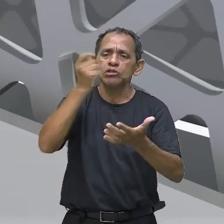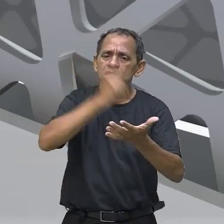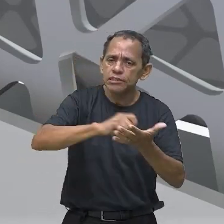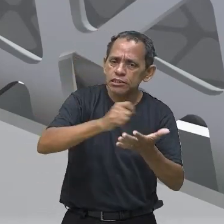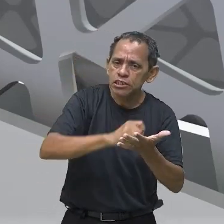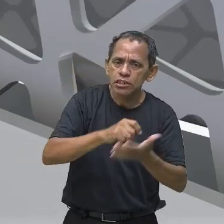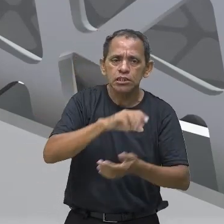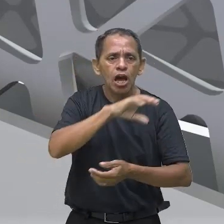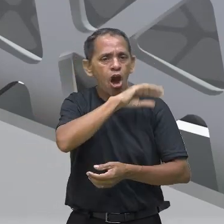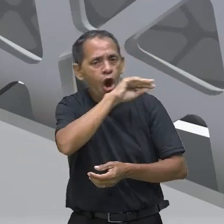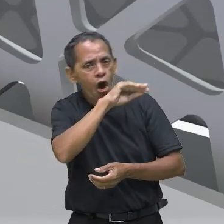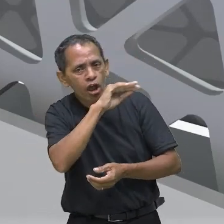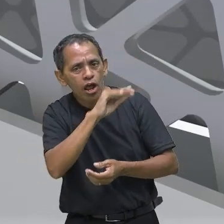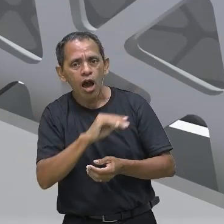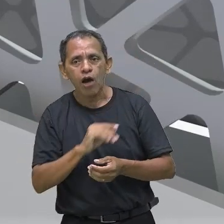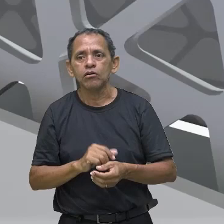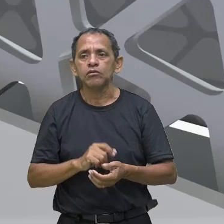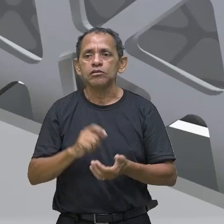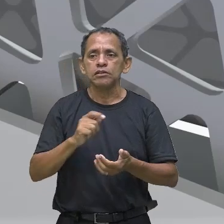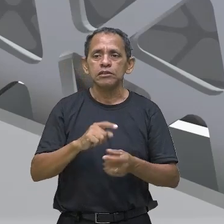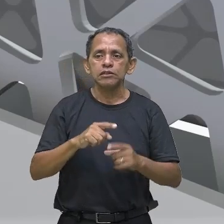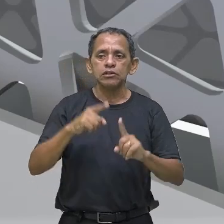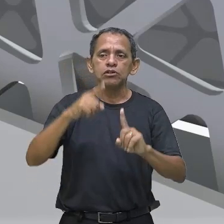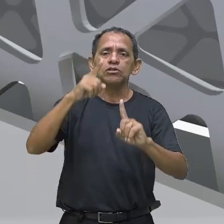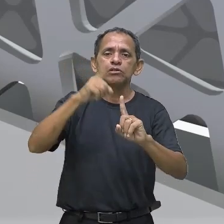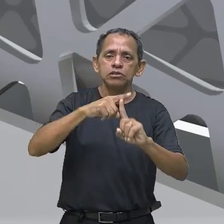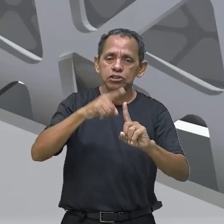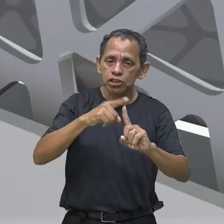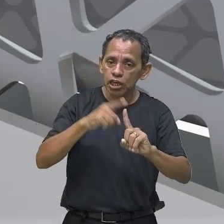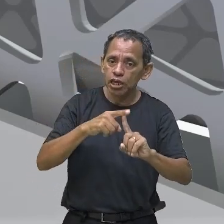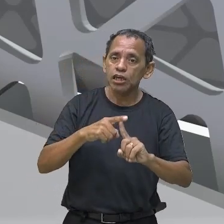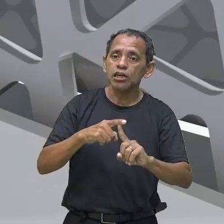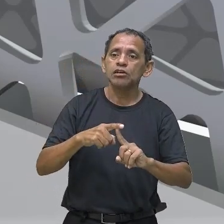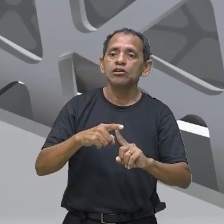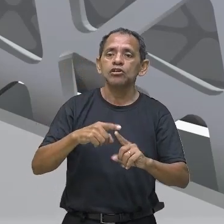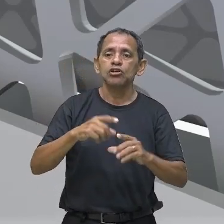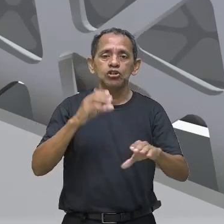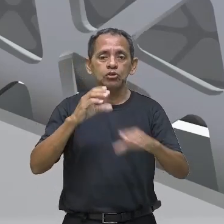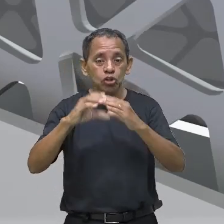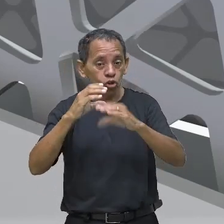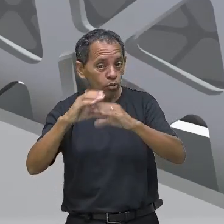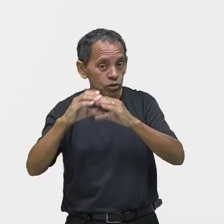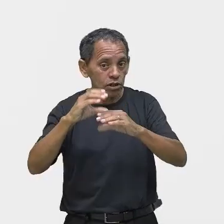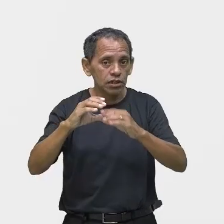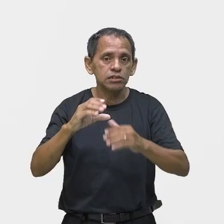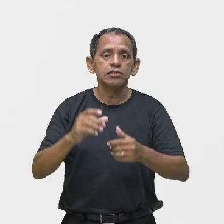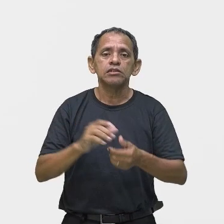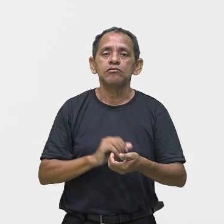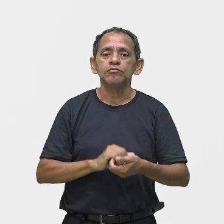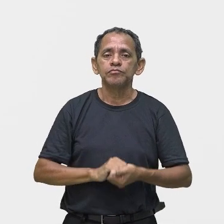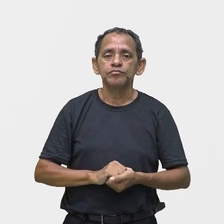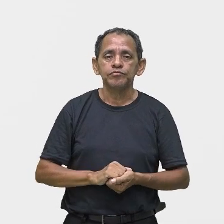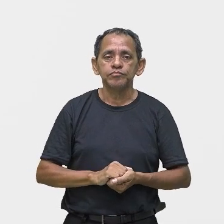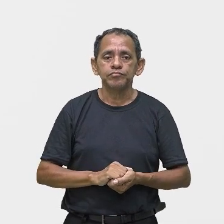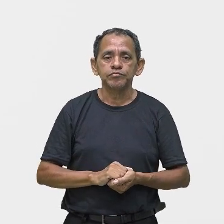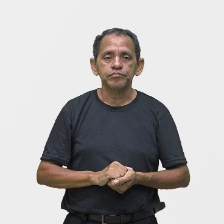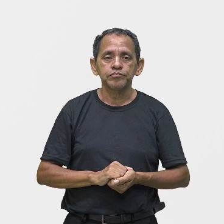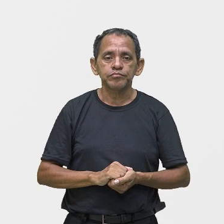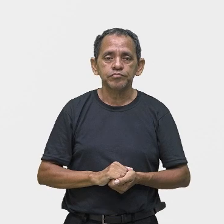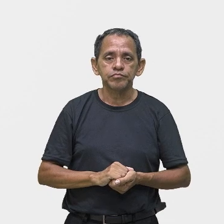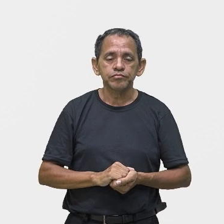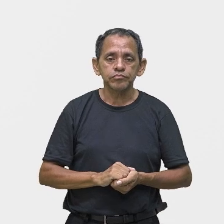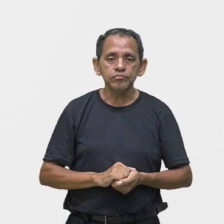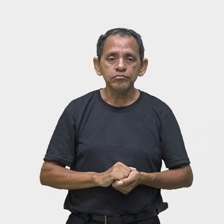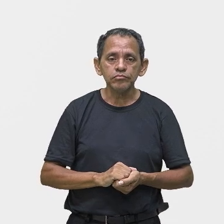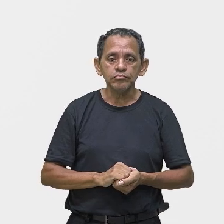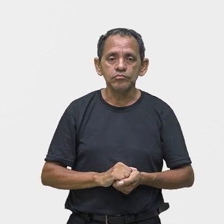que eu irei apresentar para vocês. Então, veja aí que para a integração, né? Entre